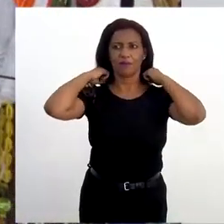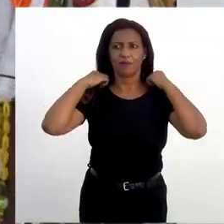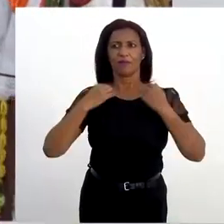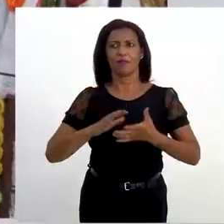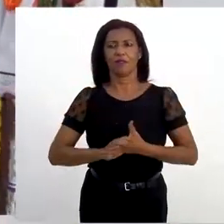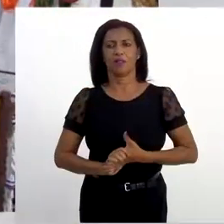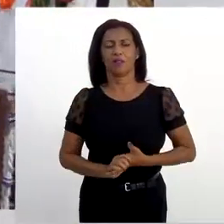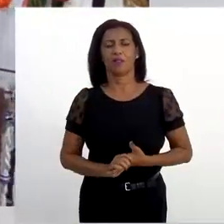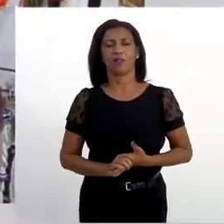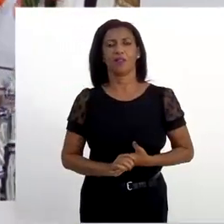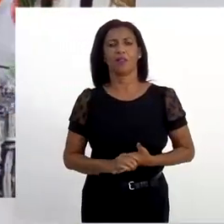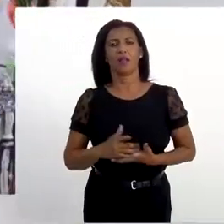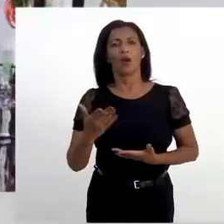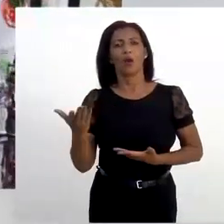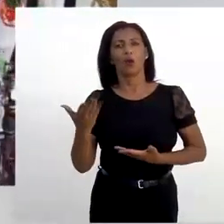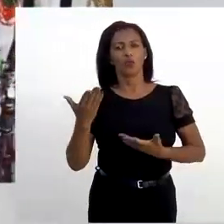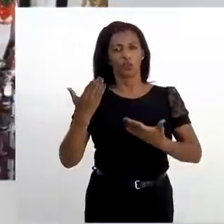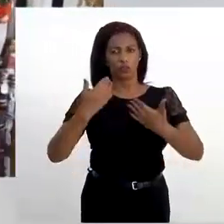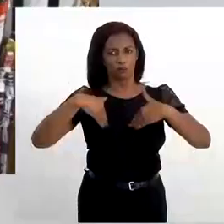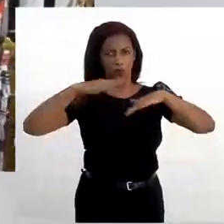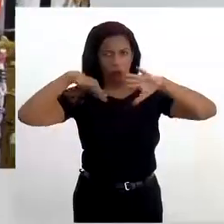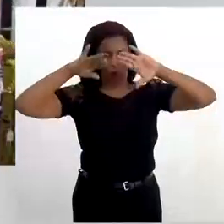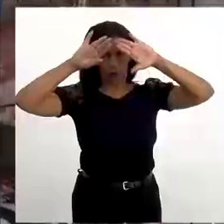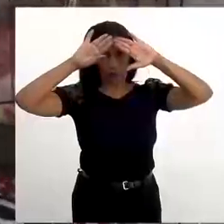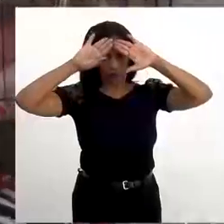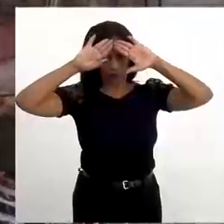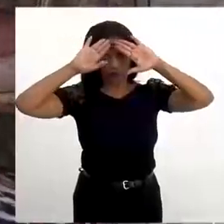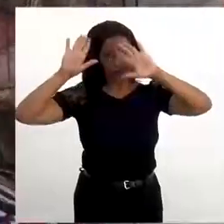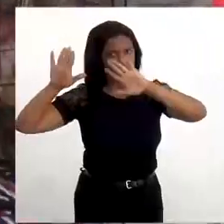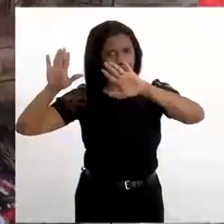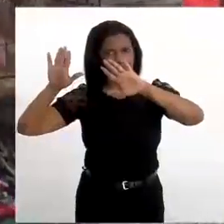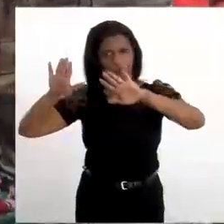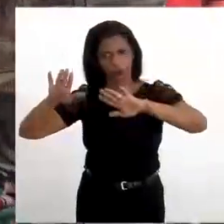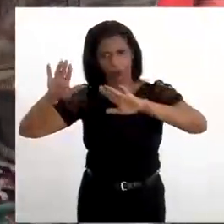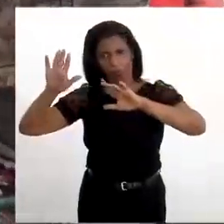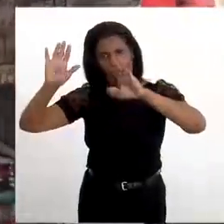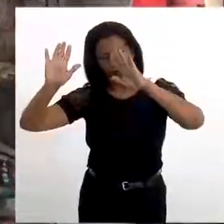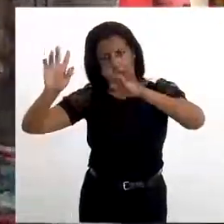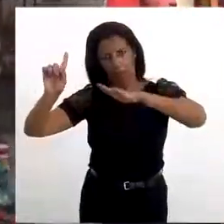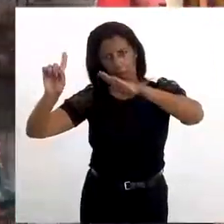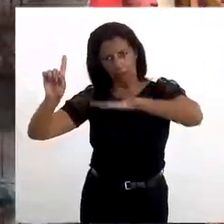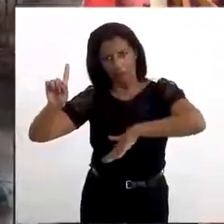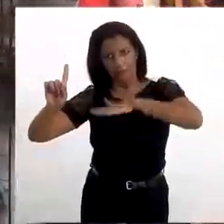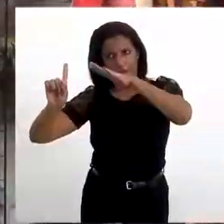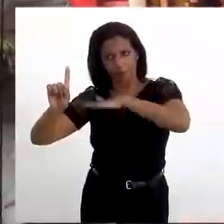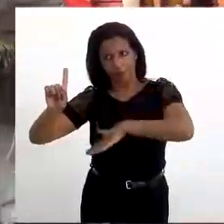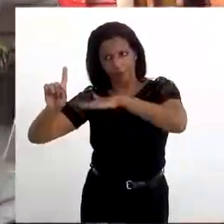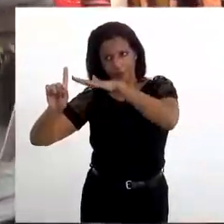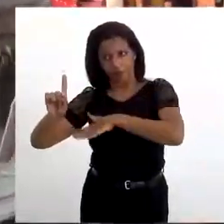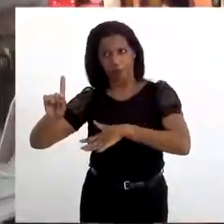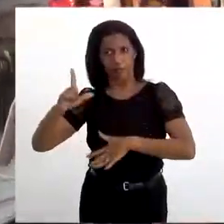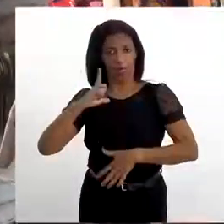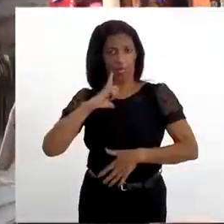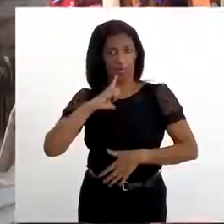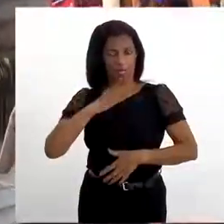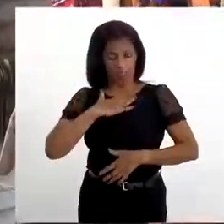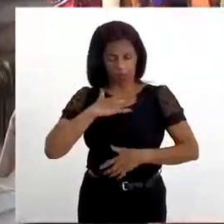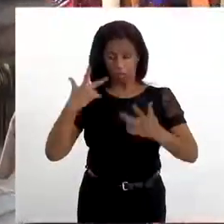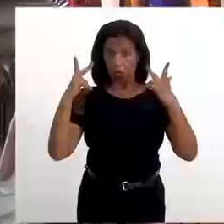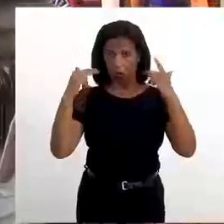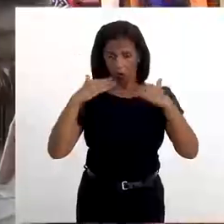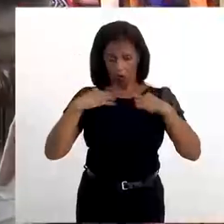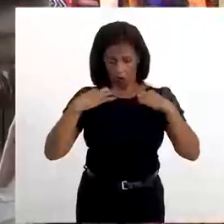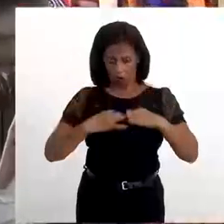Jogun. Certo. São de vários orixás. Tem outros fios aqui, como os que eu estou usando aqui, que eu uso realmente para